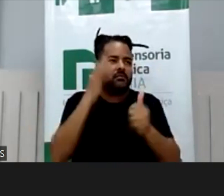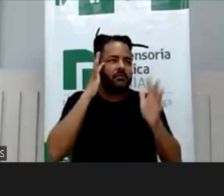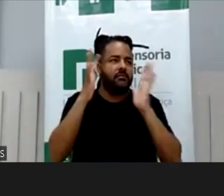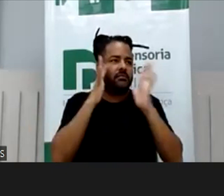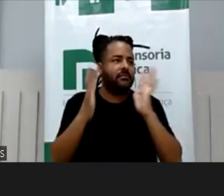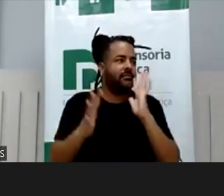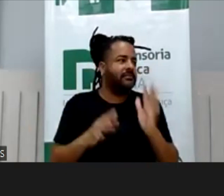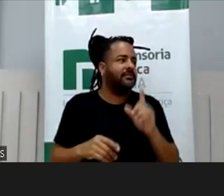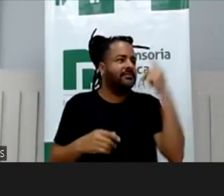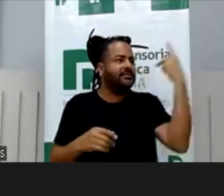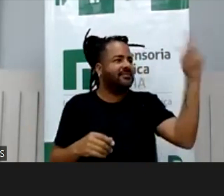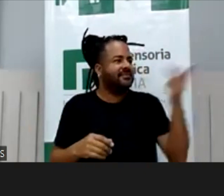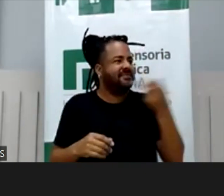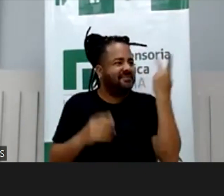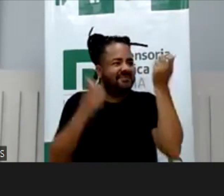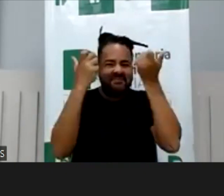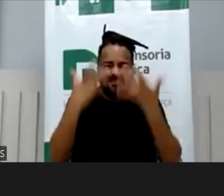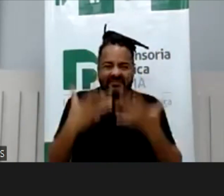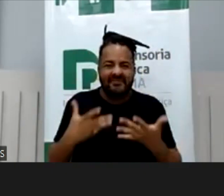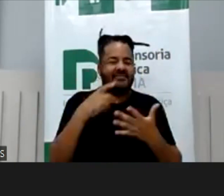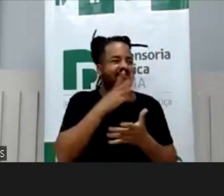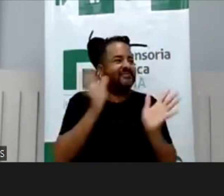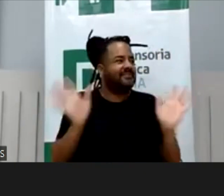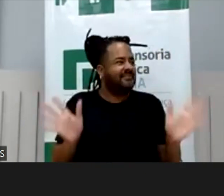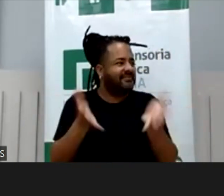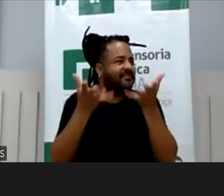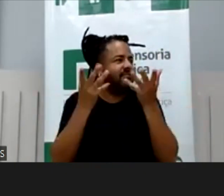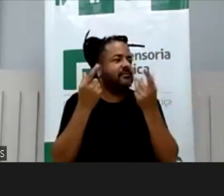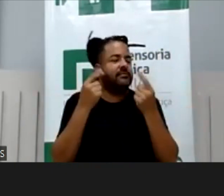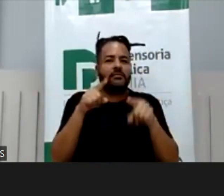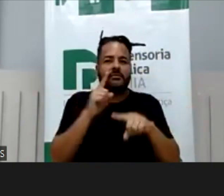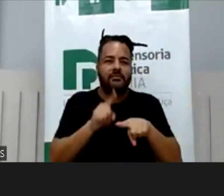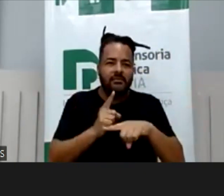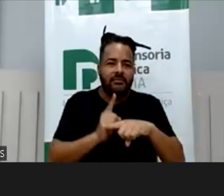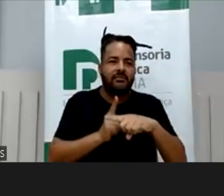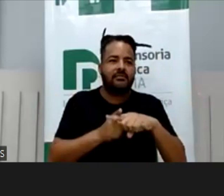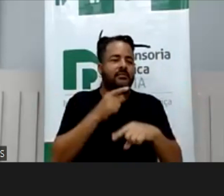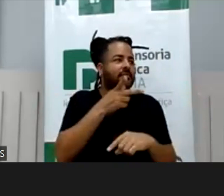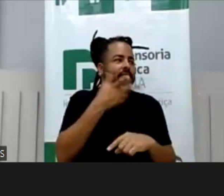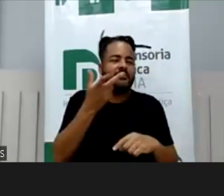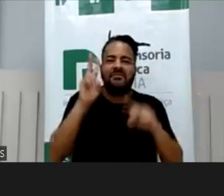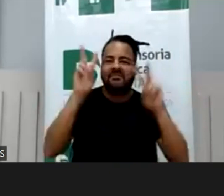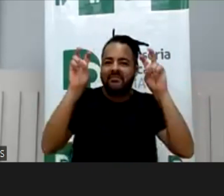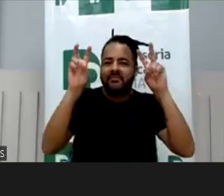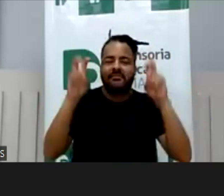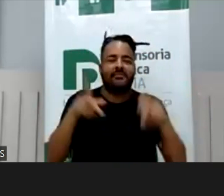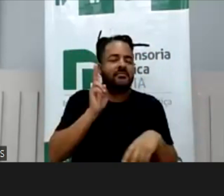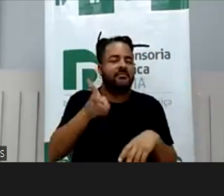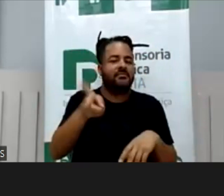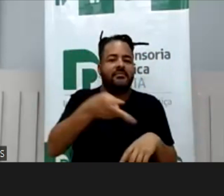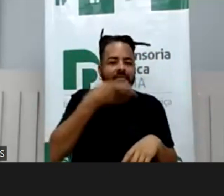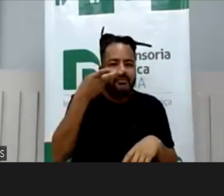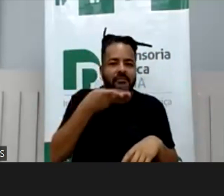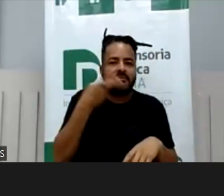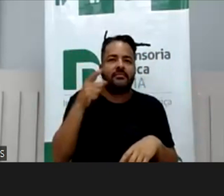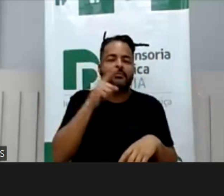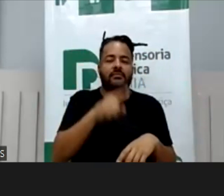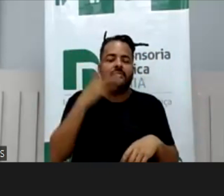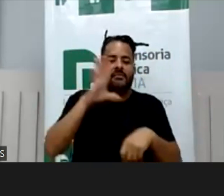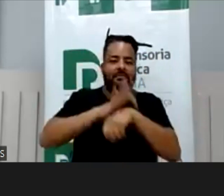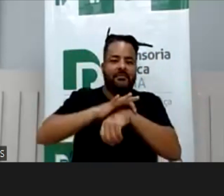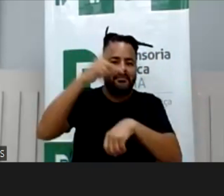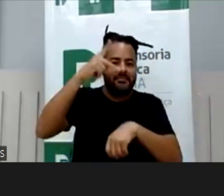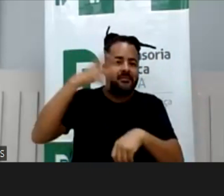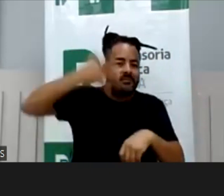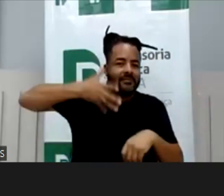Sua fala é tão importante, como estímulo mesmo, eu tenho falado desse tema sempre que posso, eu fiz uma palestra em Porto Seguro